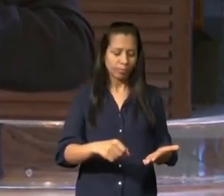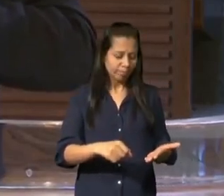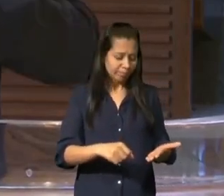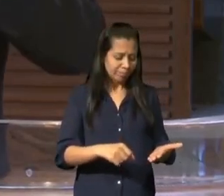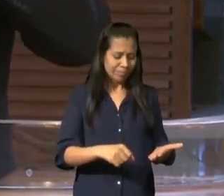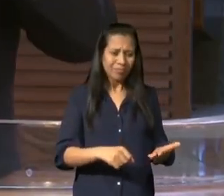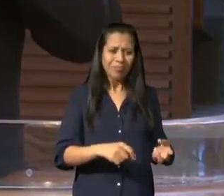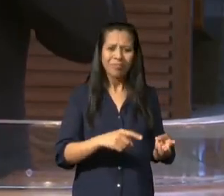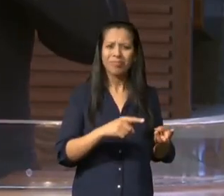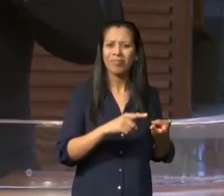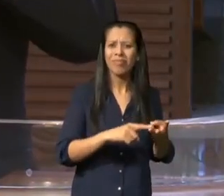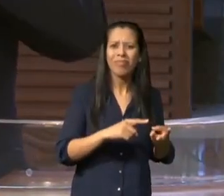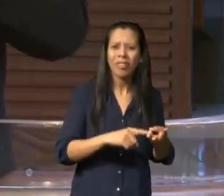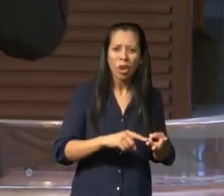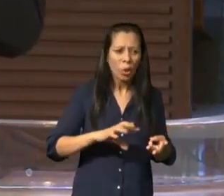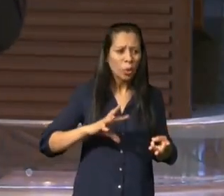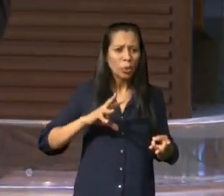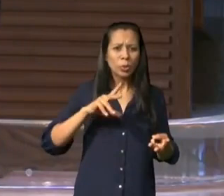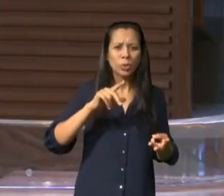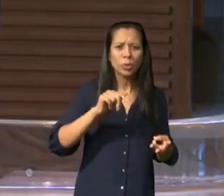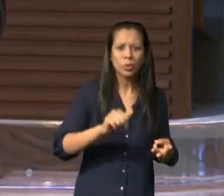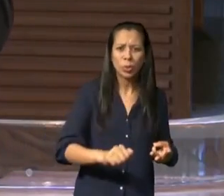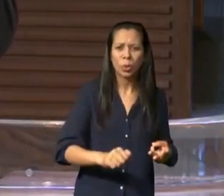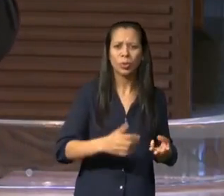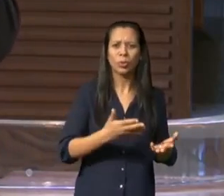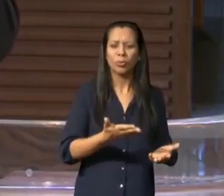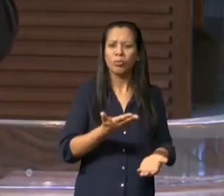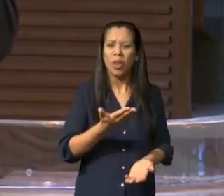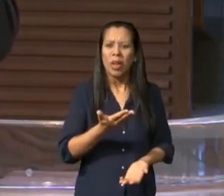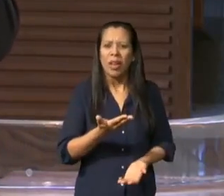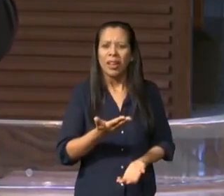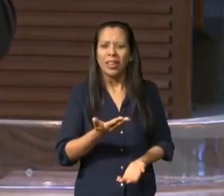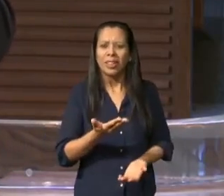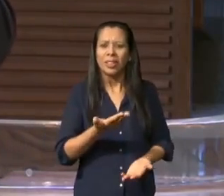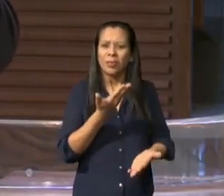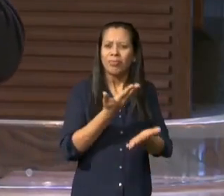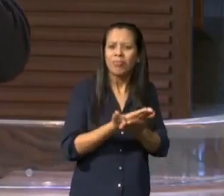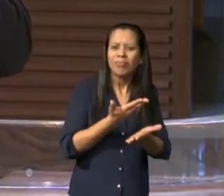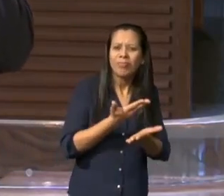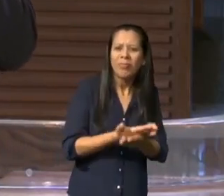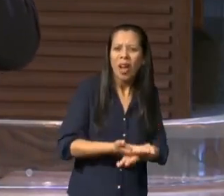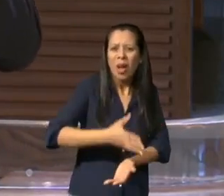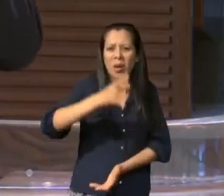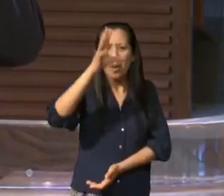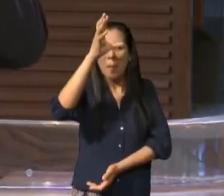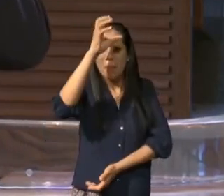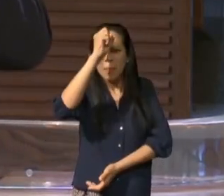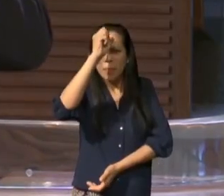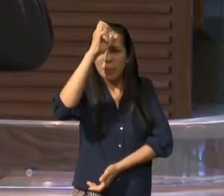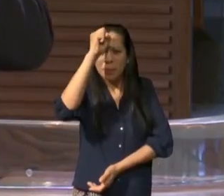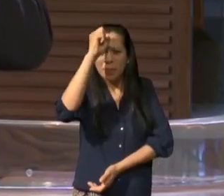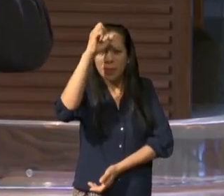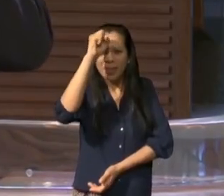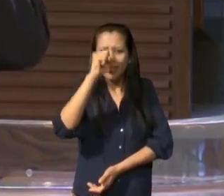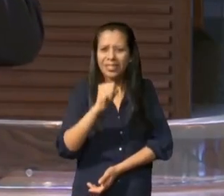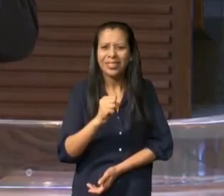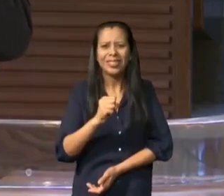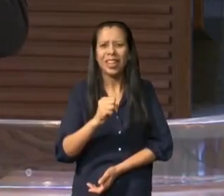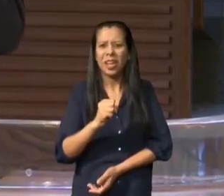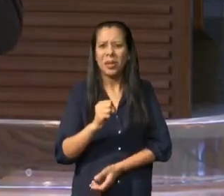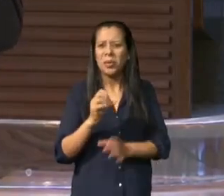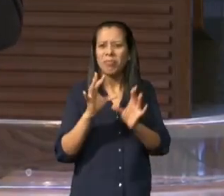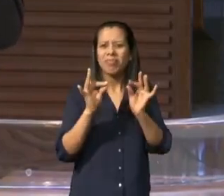um só manjar espiritual e aqui vem uma quarta evidência fantástica para qualquer seguidor de Deus